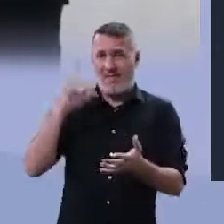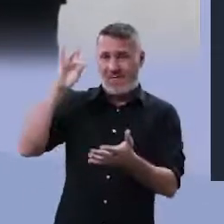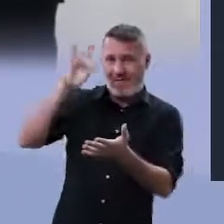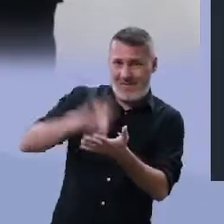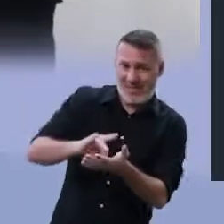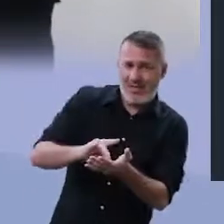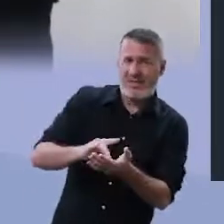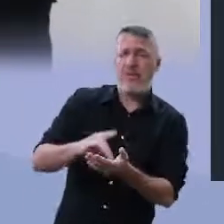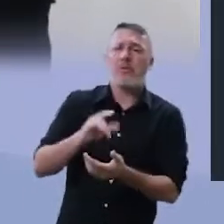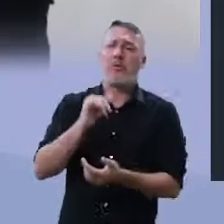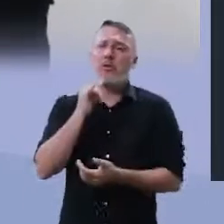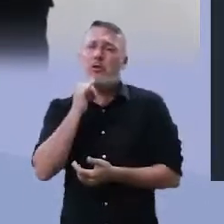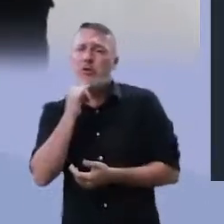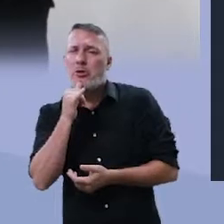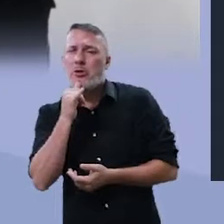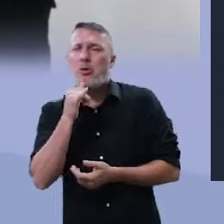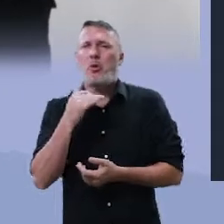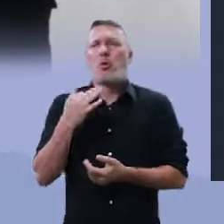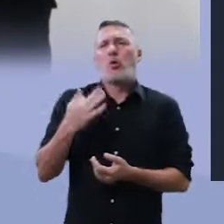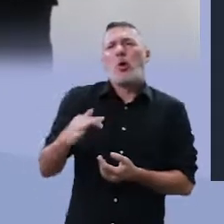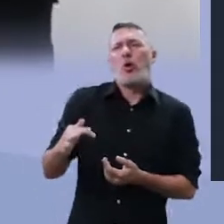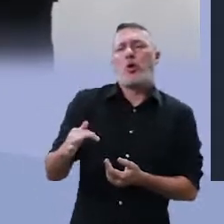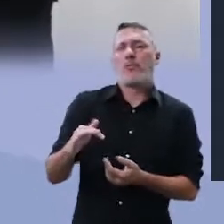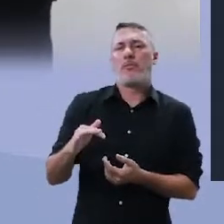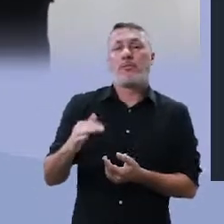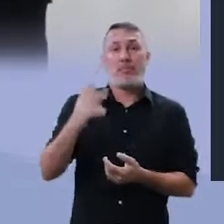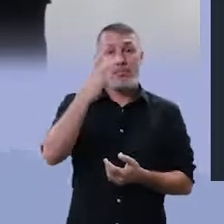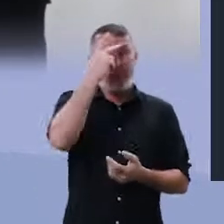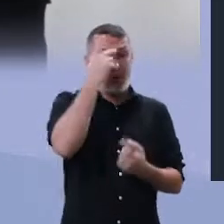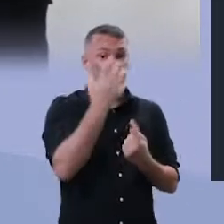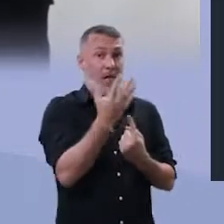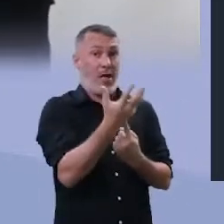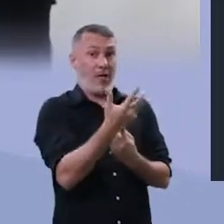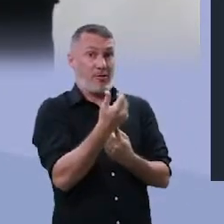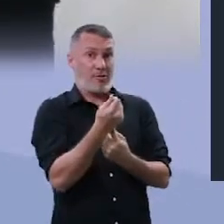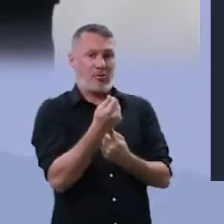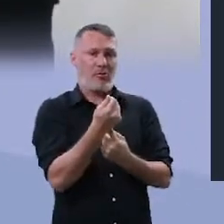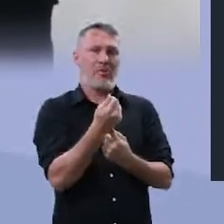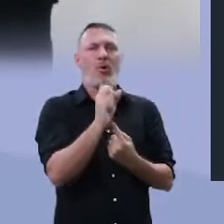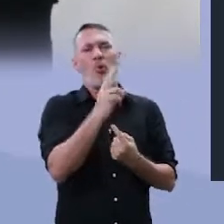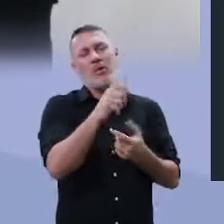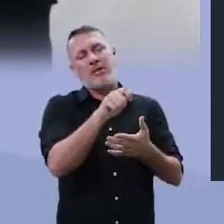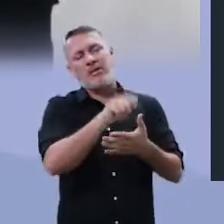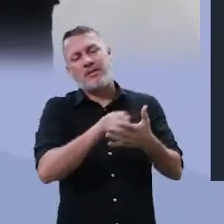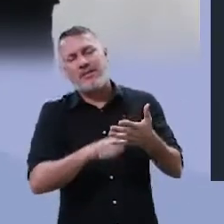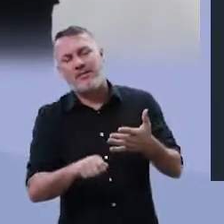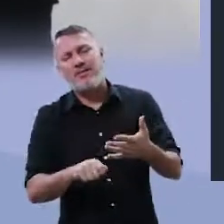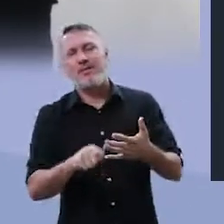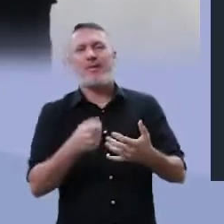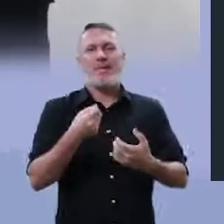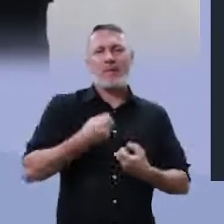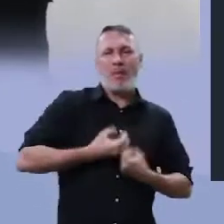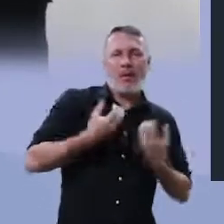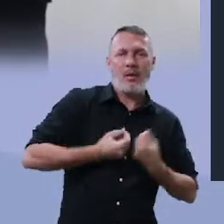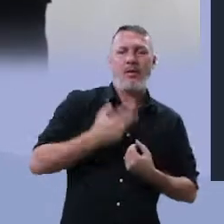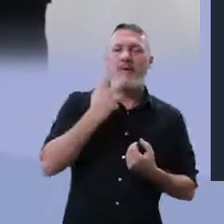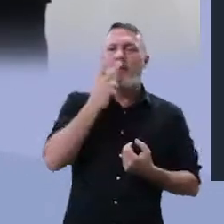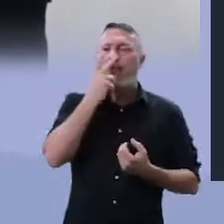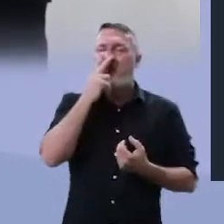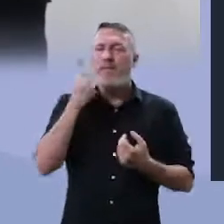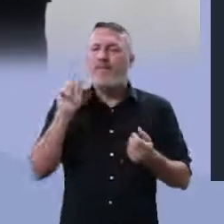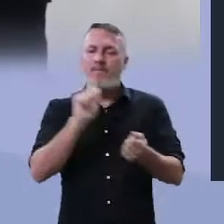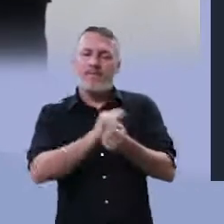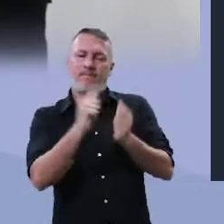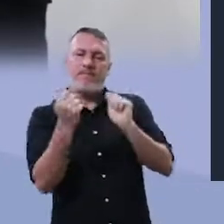é dolorosa, é triste. O que o artista faz? O escritor, poeta, ele renova,